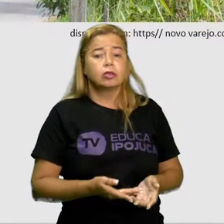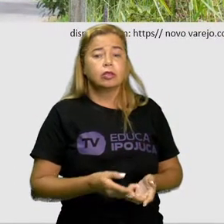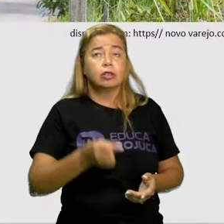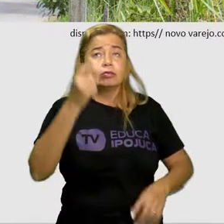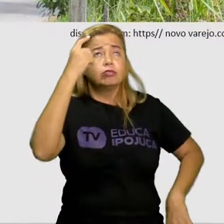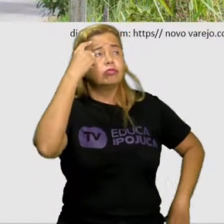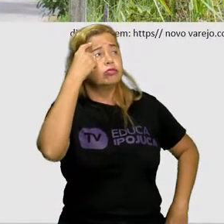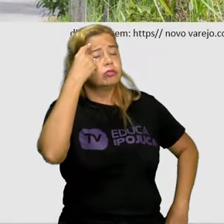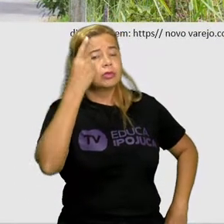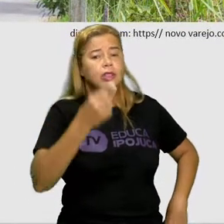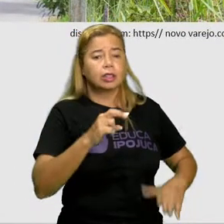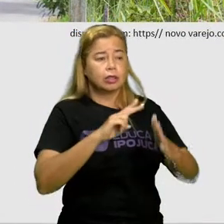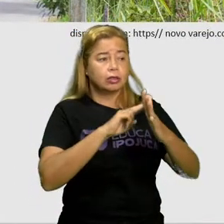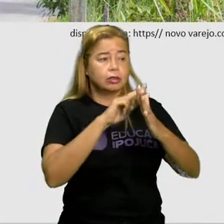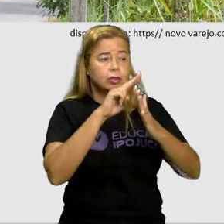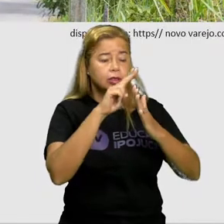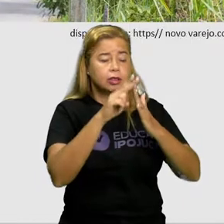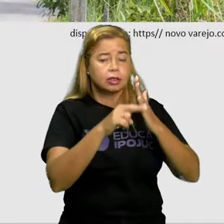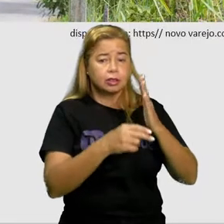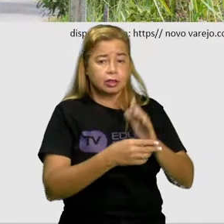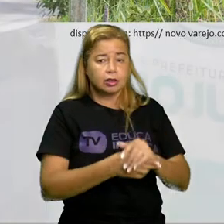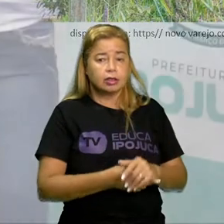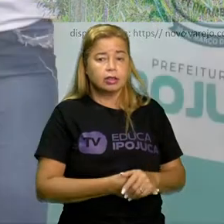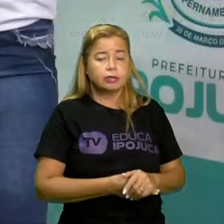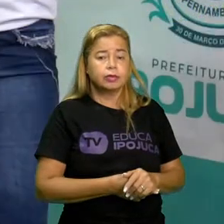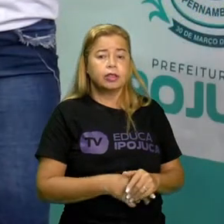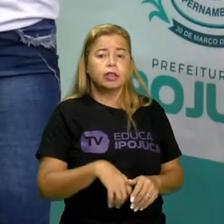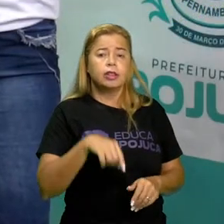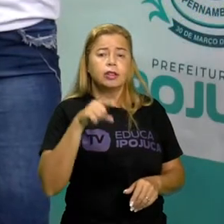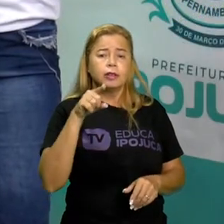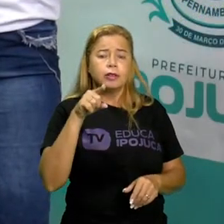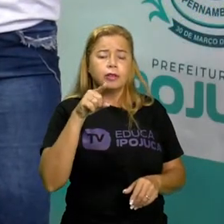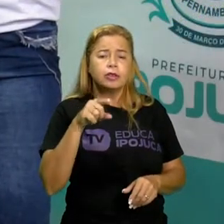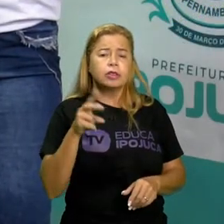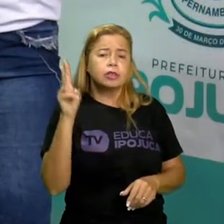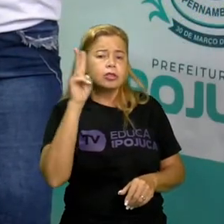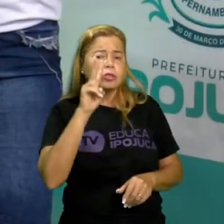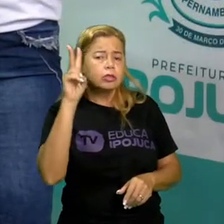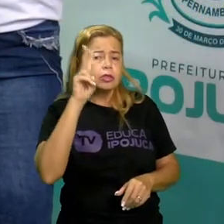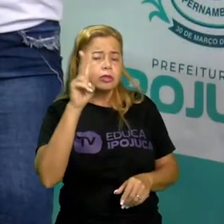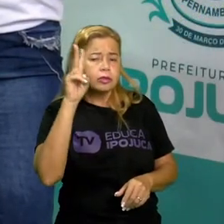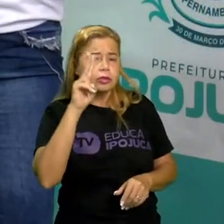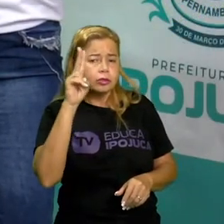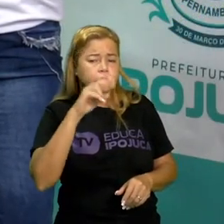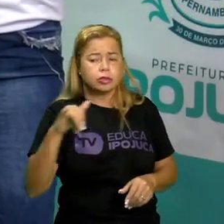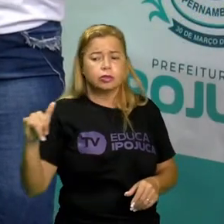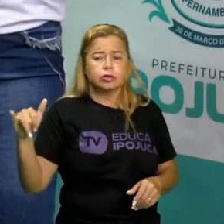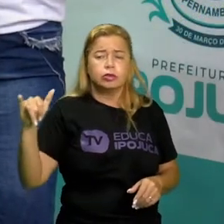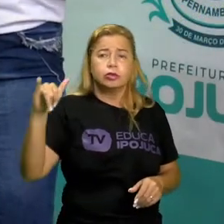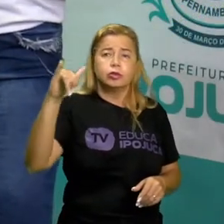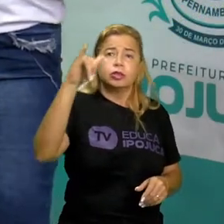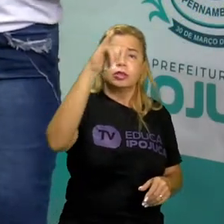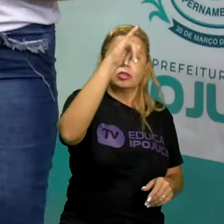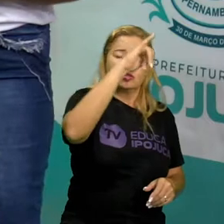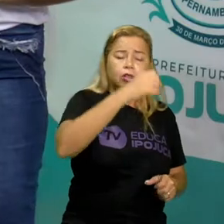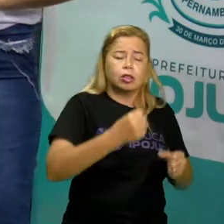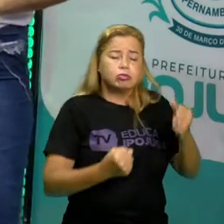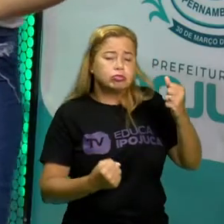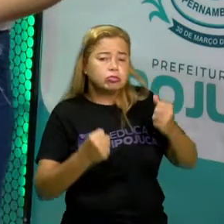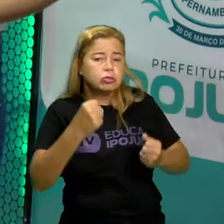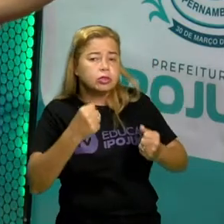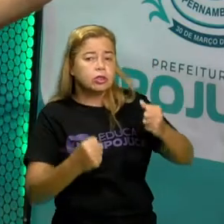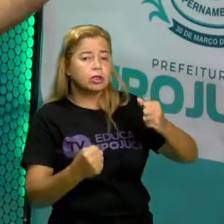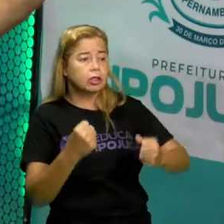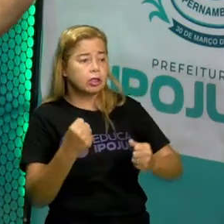o desenho vocês já pararam e já observaram quando viajaram aí com o papai ou a mamãe